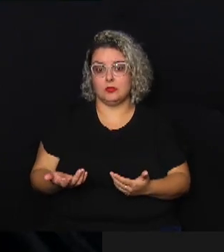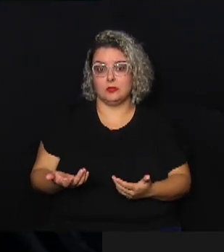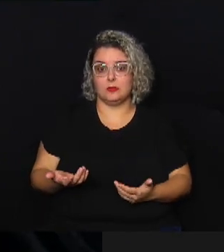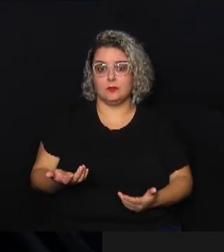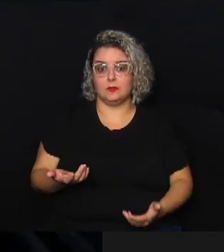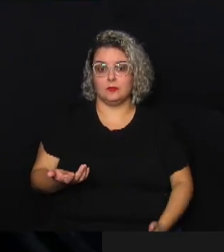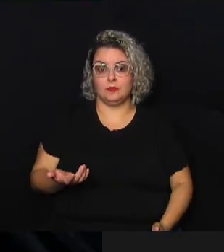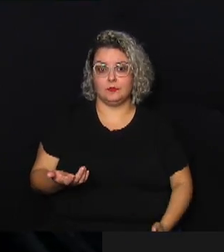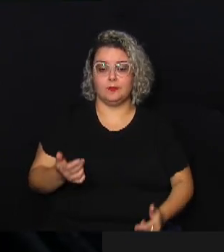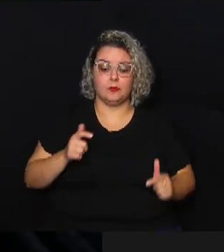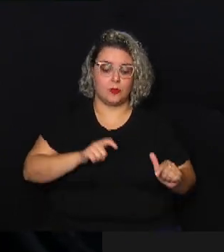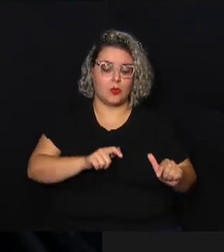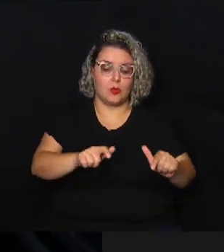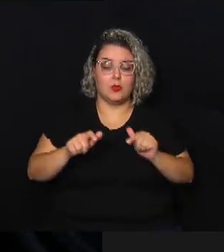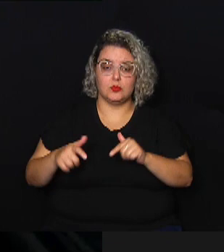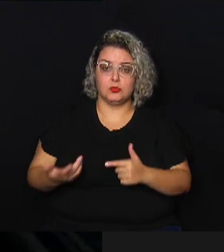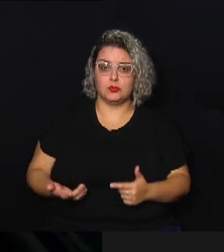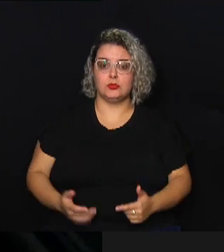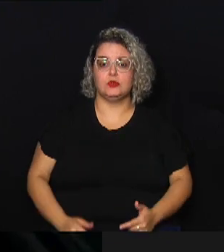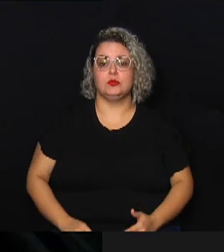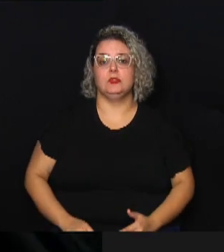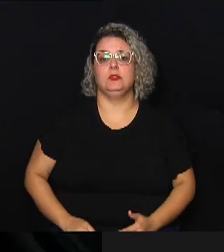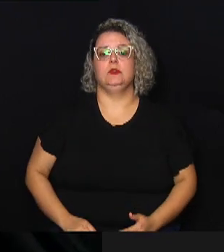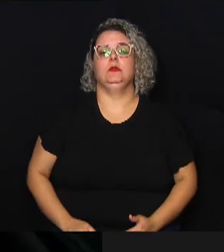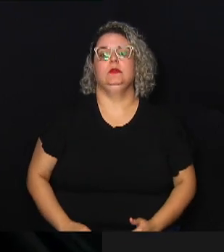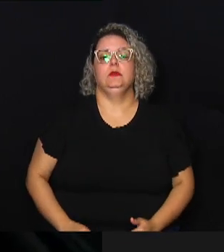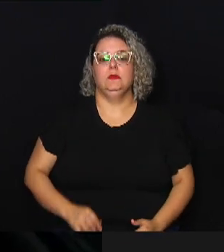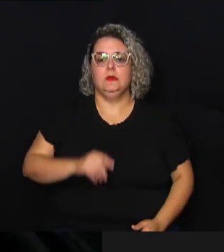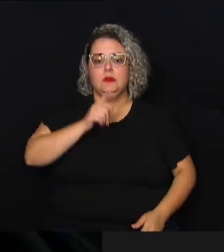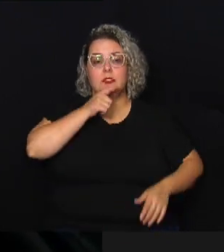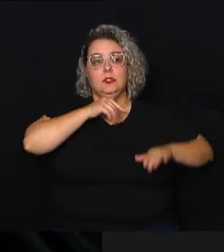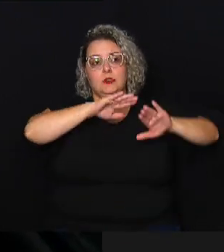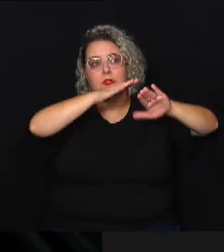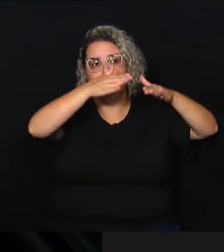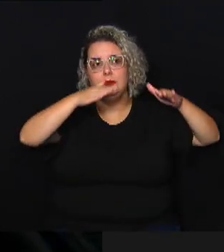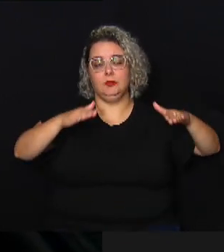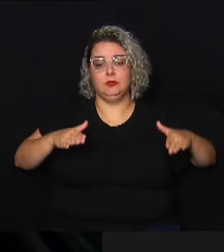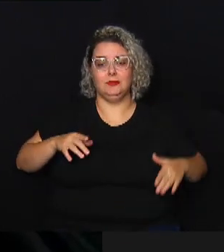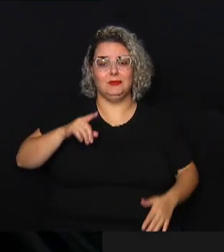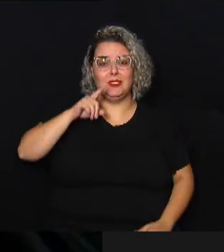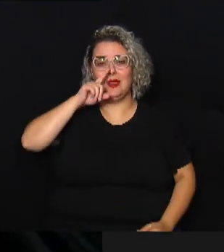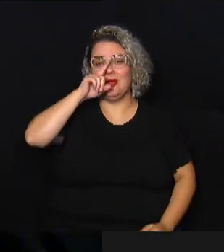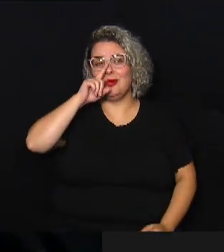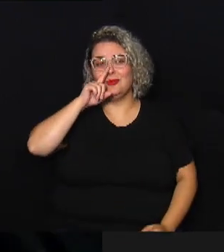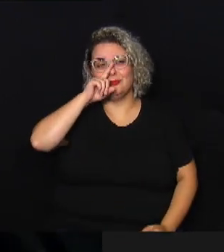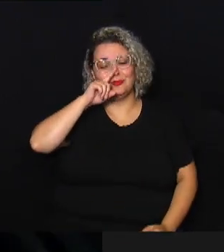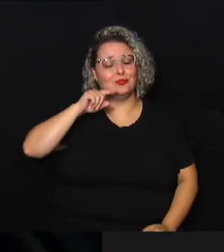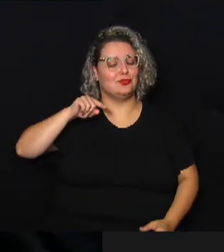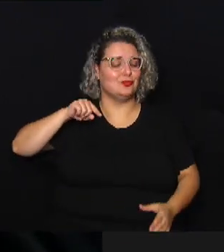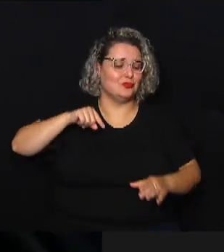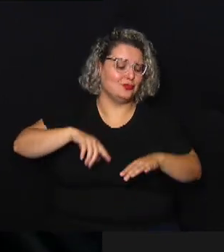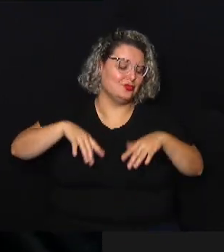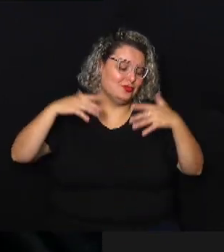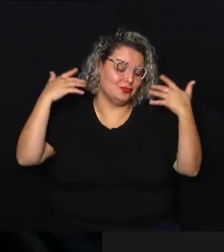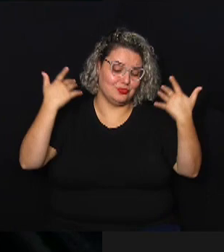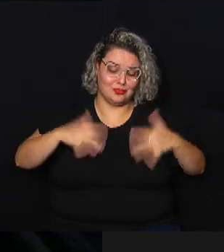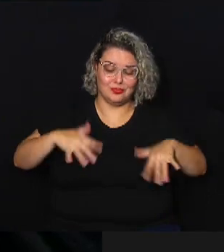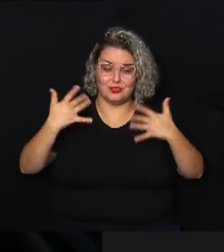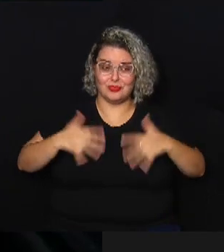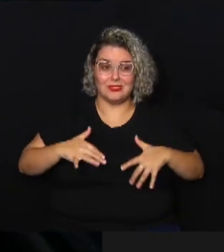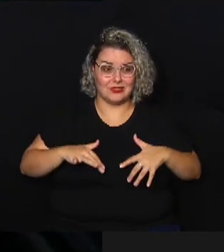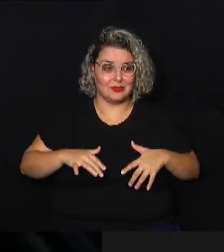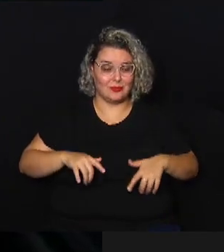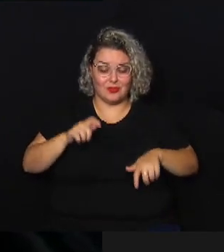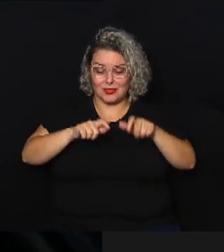regiões ali próximo ao litoral de altíssimo risco com alta concentração de pessoas